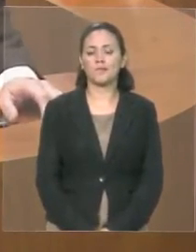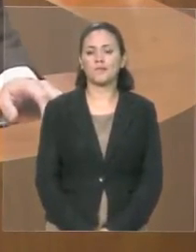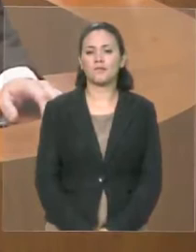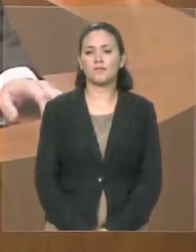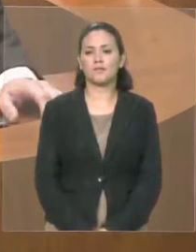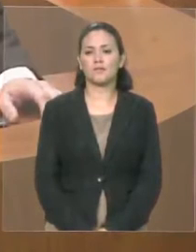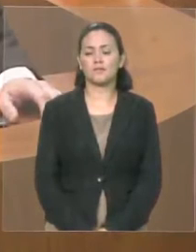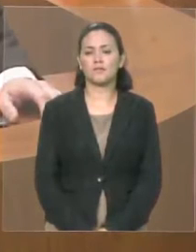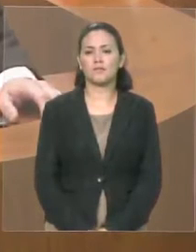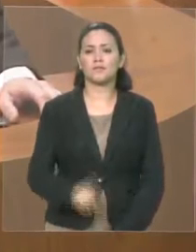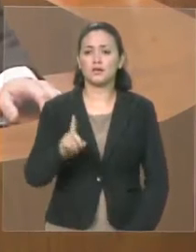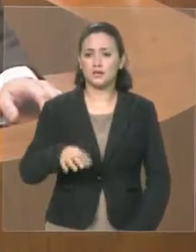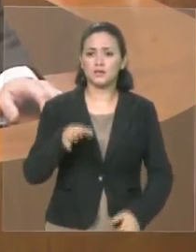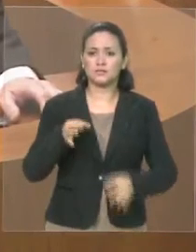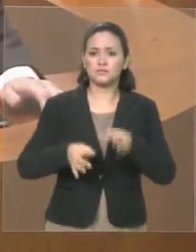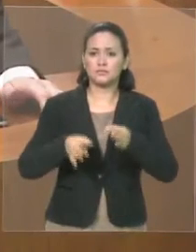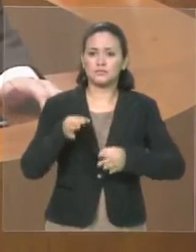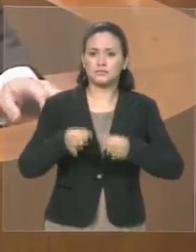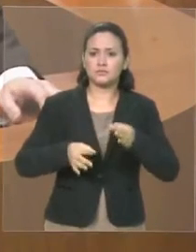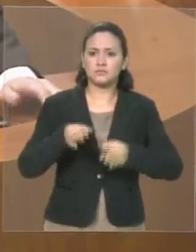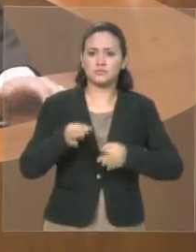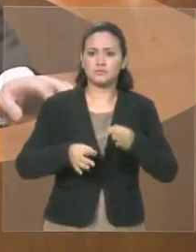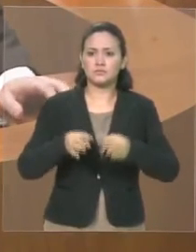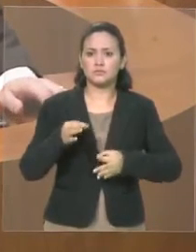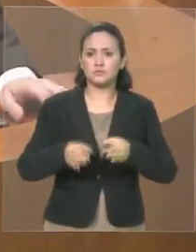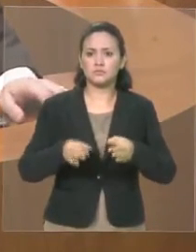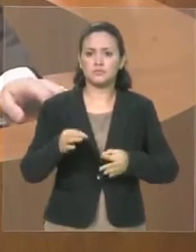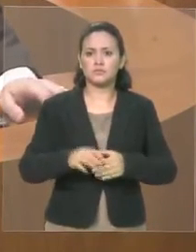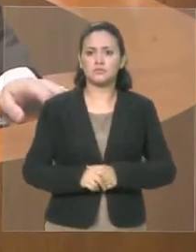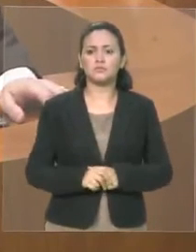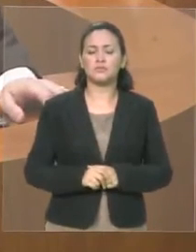quero me dirigir ao deputado Sérgio Frota,